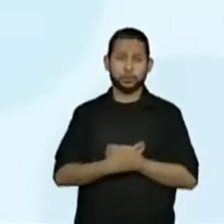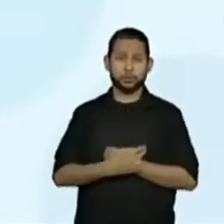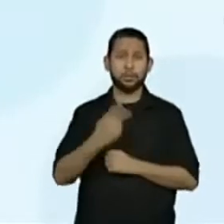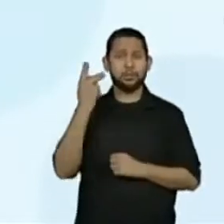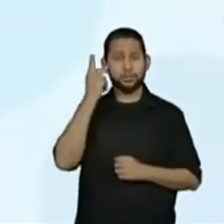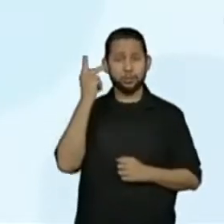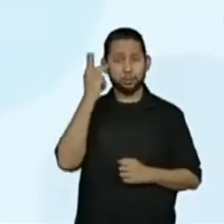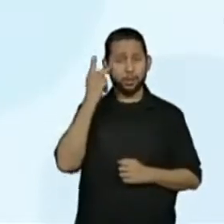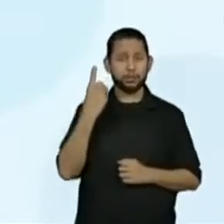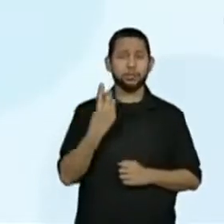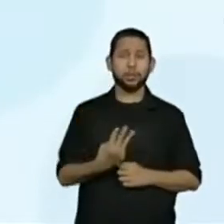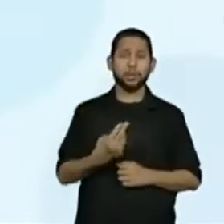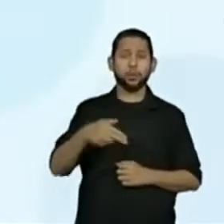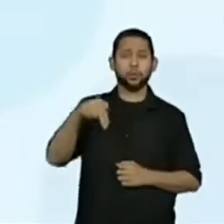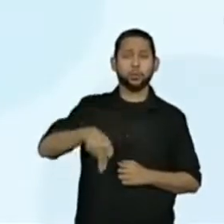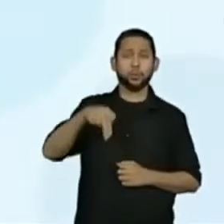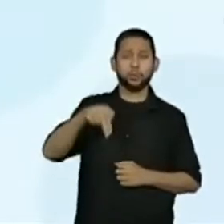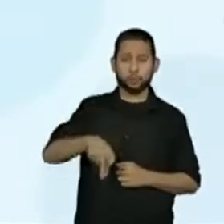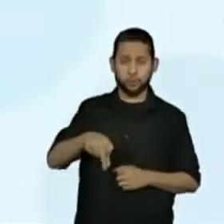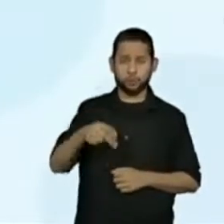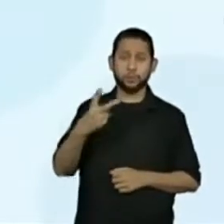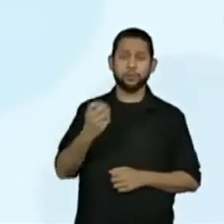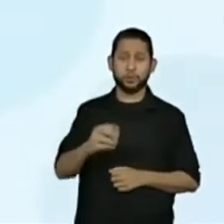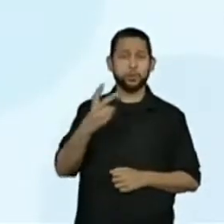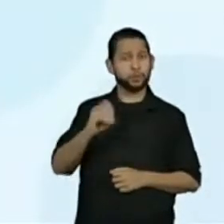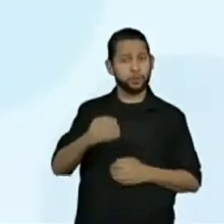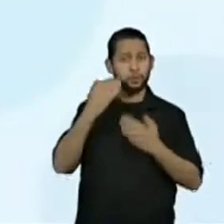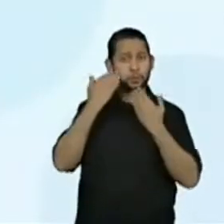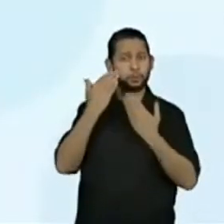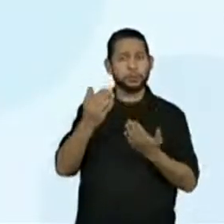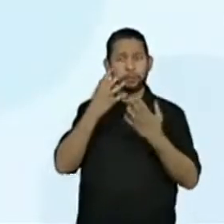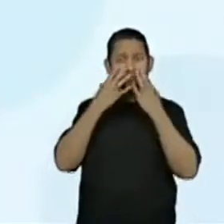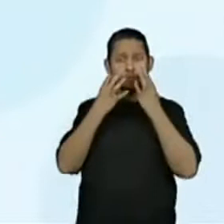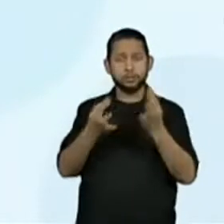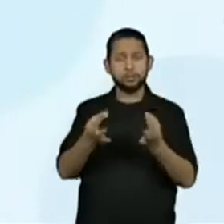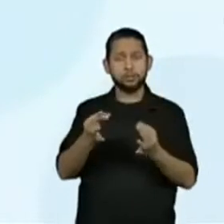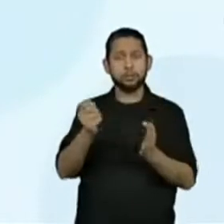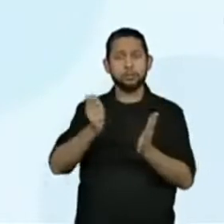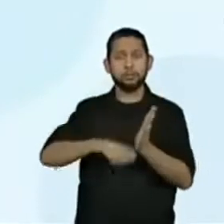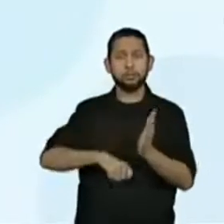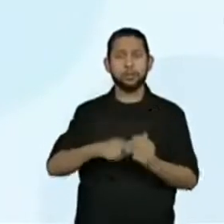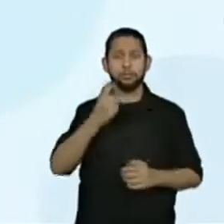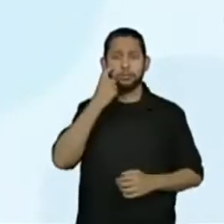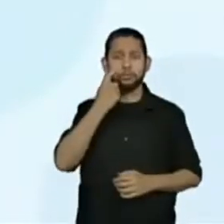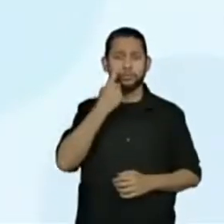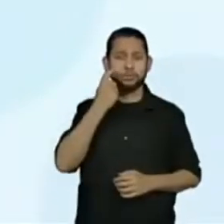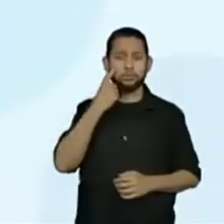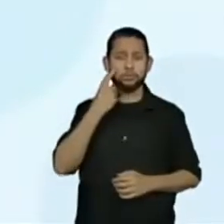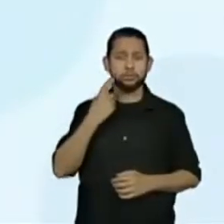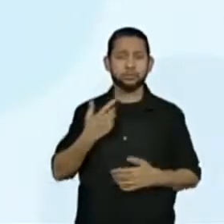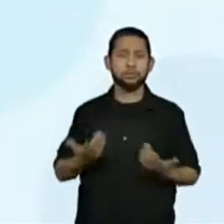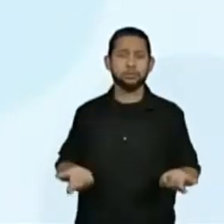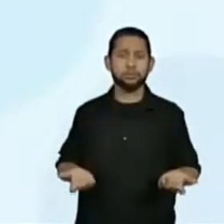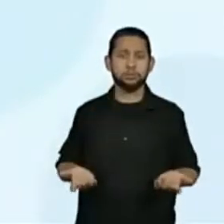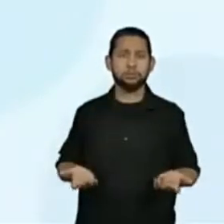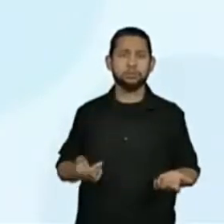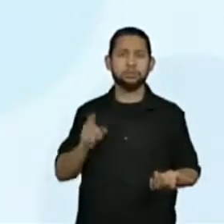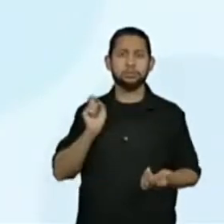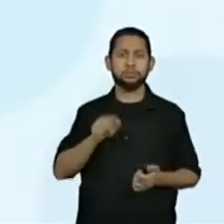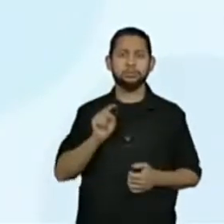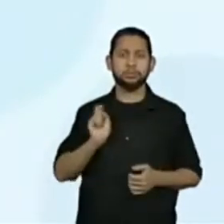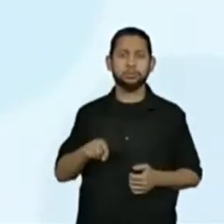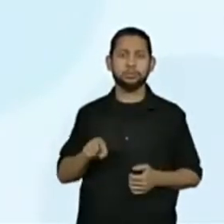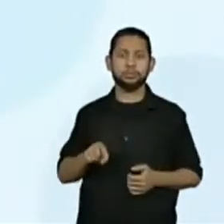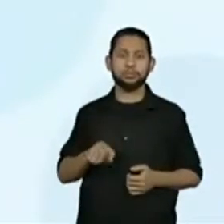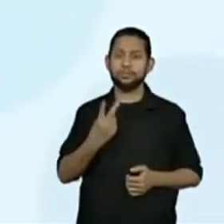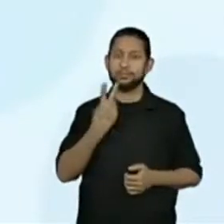São Paulo, 3 de novembro de 2020. Obrigada pela sua atenção. Assinado, Regianinha. Ainda termina com dois pontos.